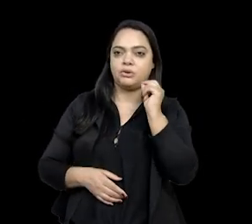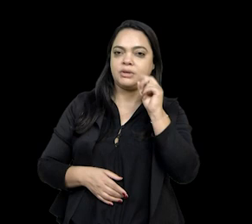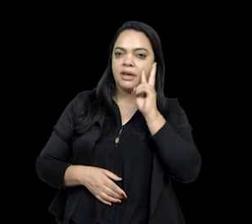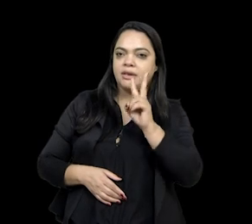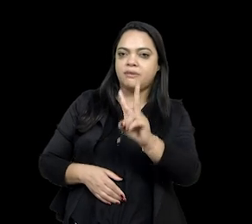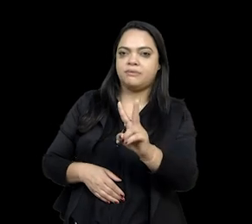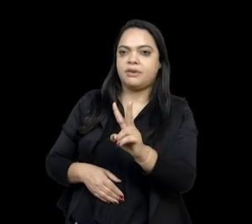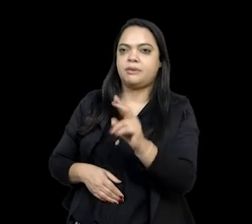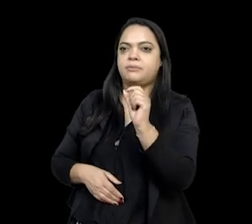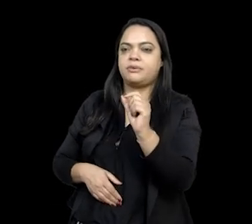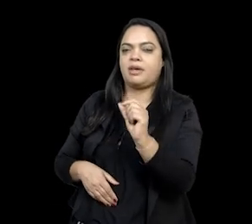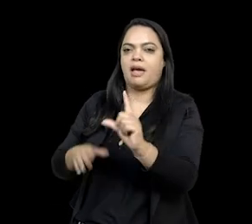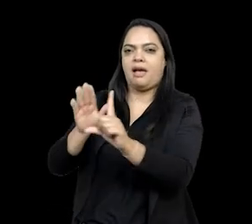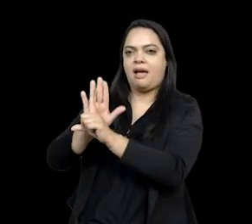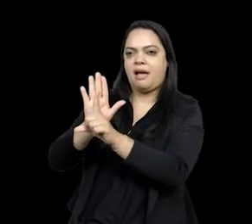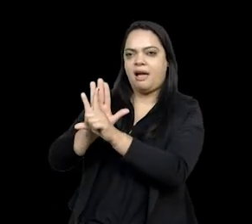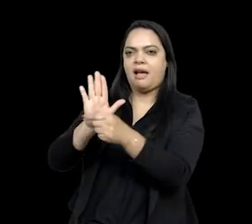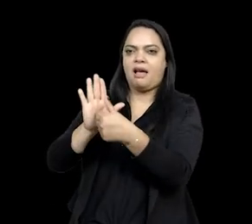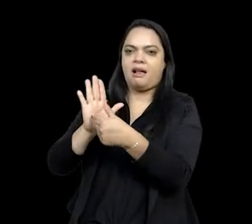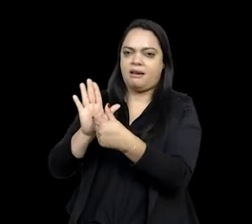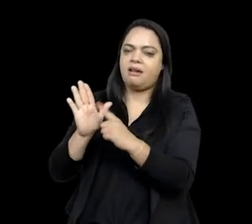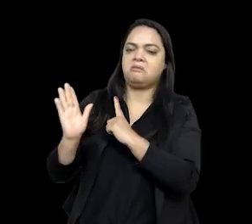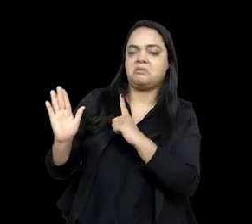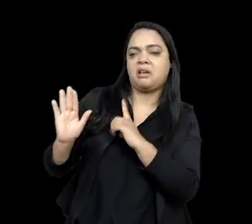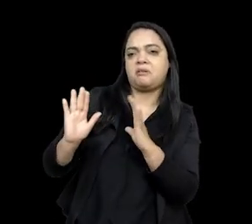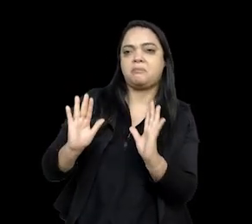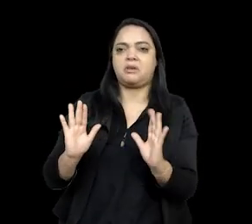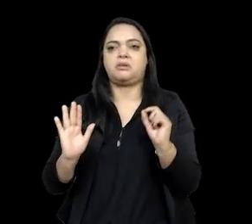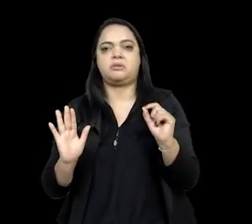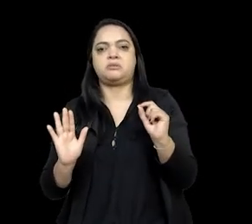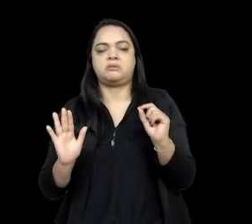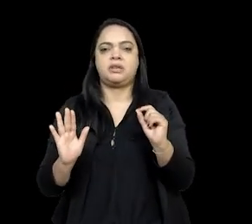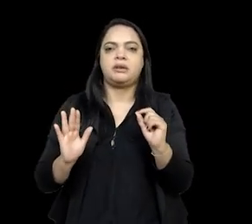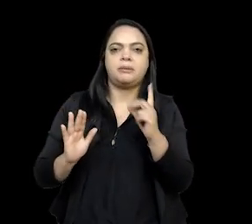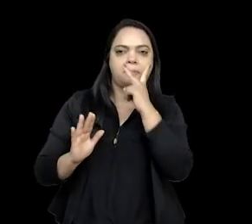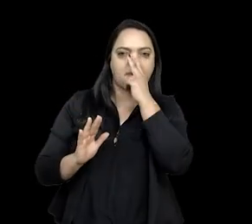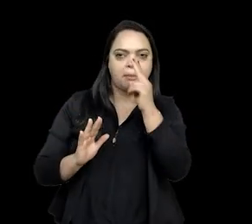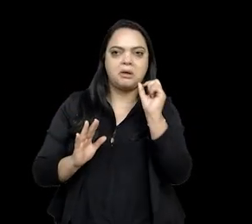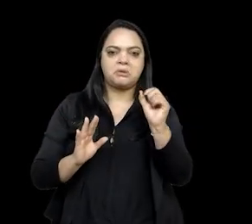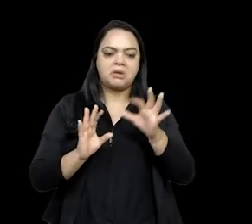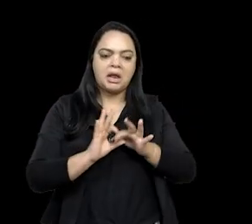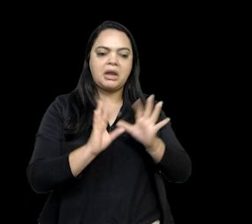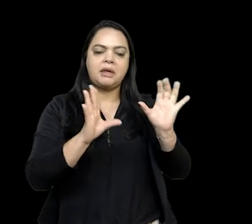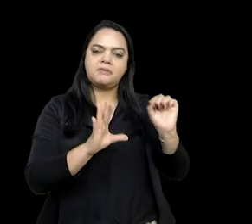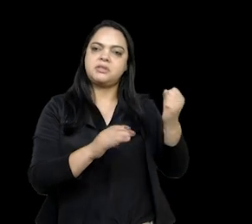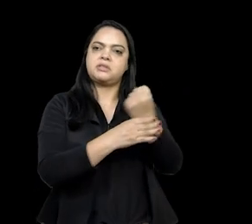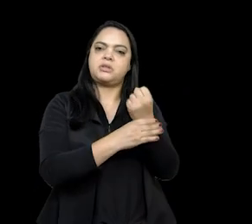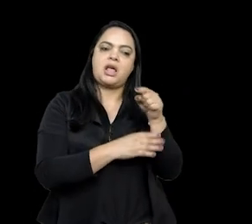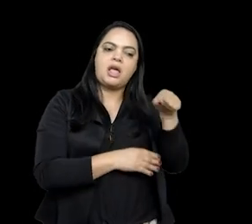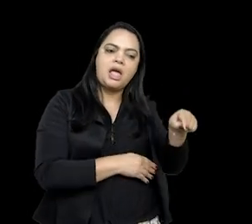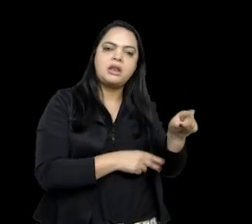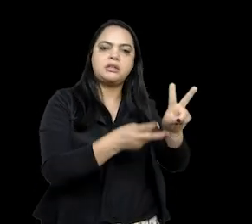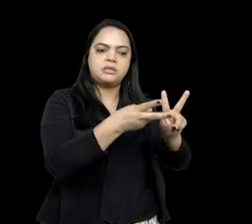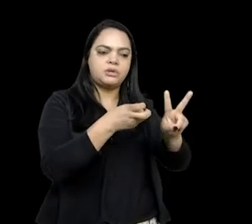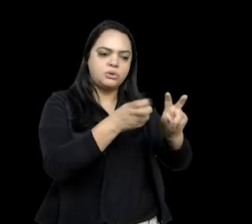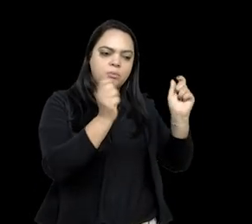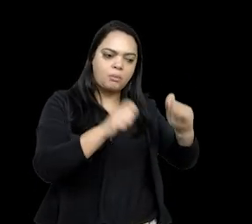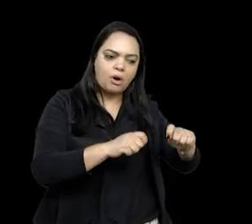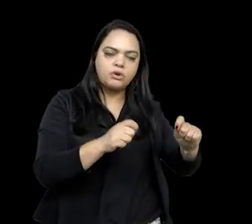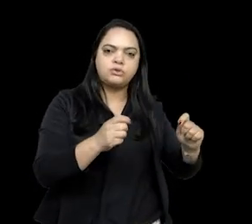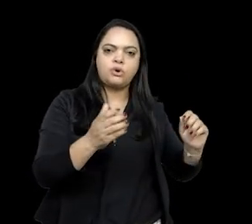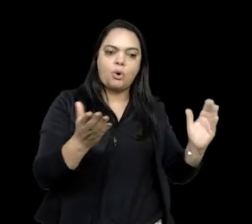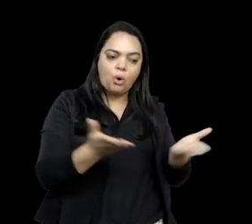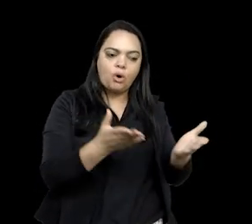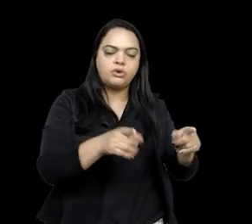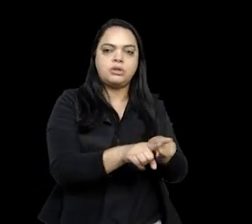morta, né, tá assegurado que eles podem ser índios no presente e no futuro, inclusive, né. É